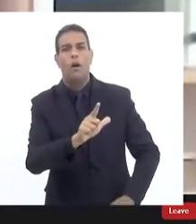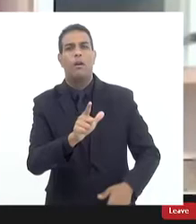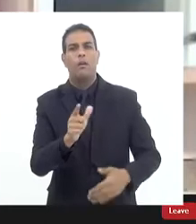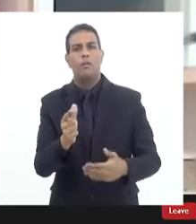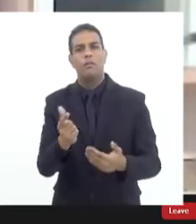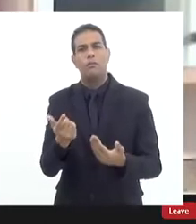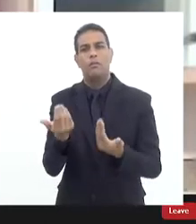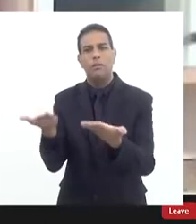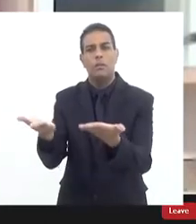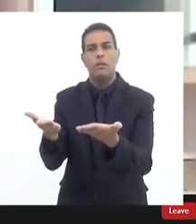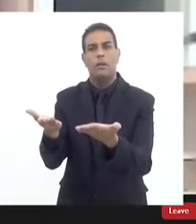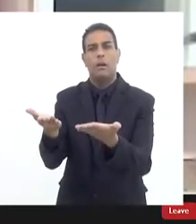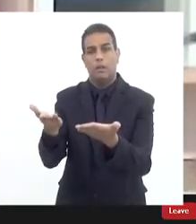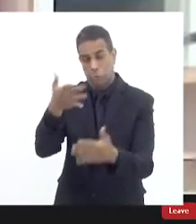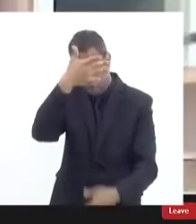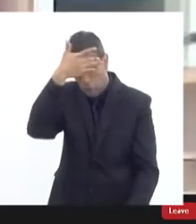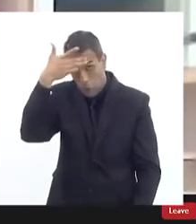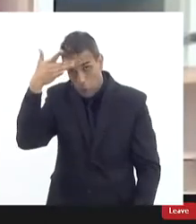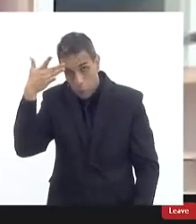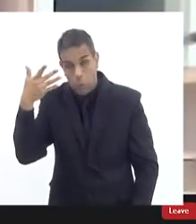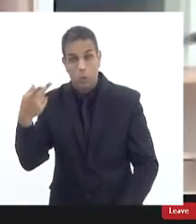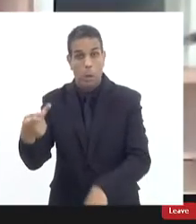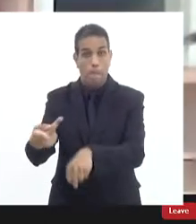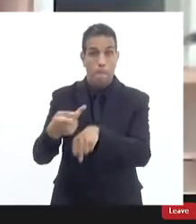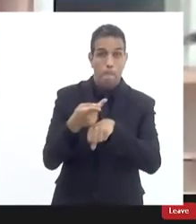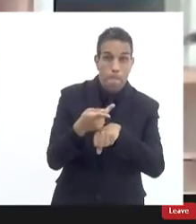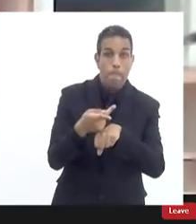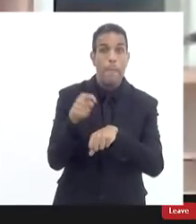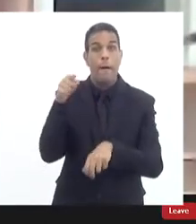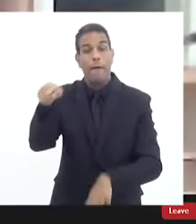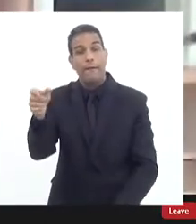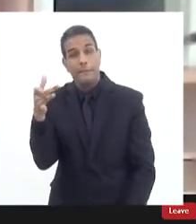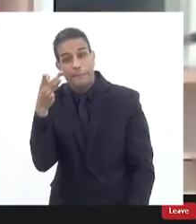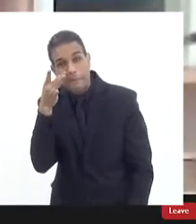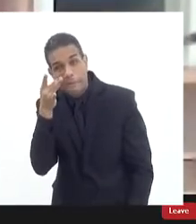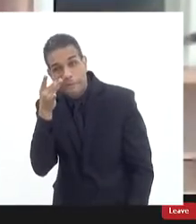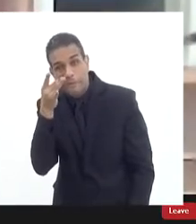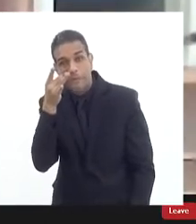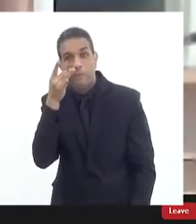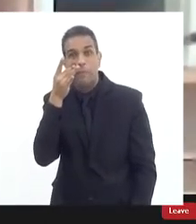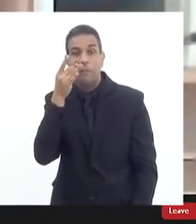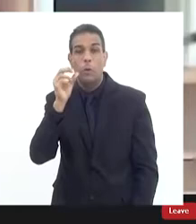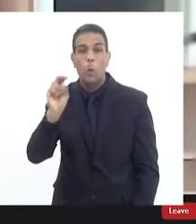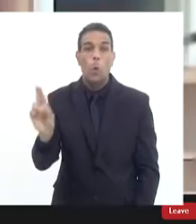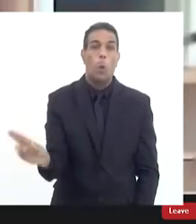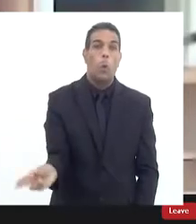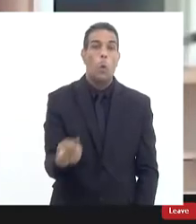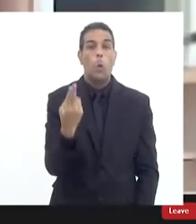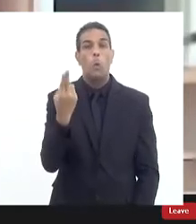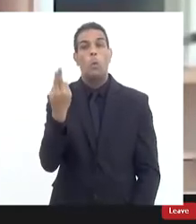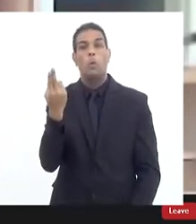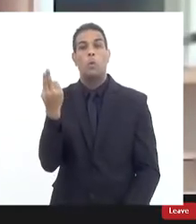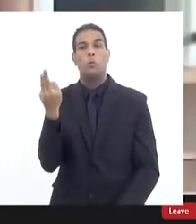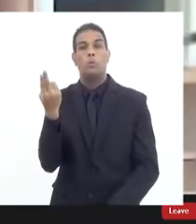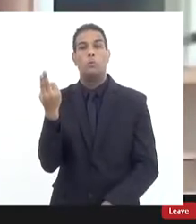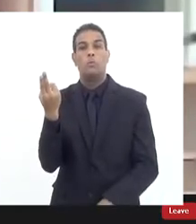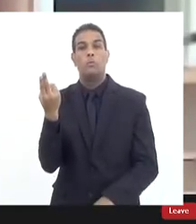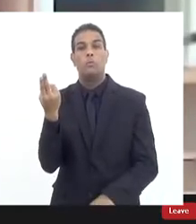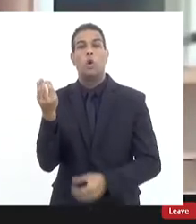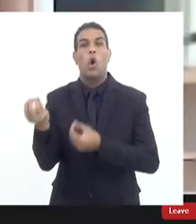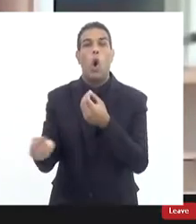cidadão que tenha presenciado ou tenha sido vítima de algum tipo de abuso policial